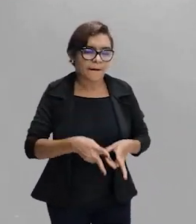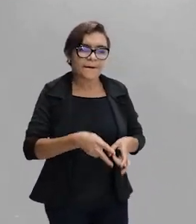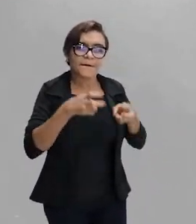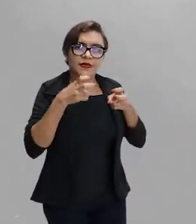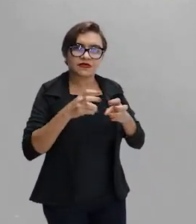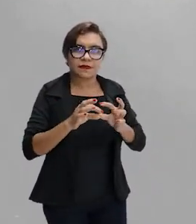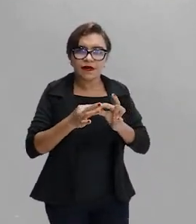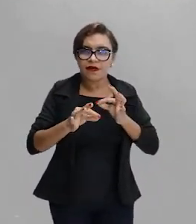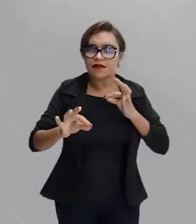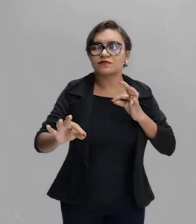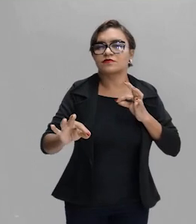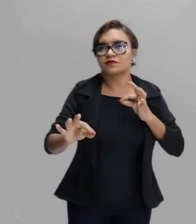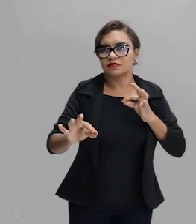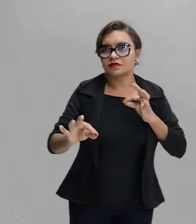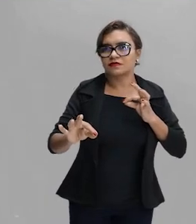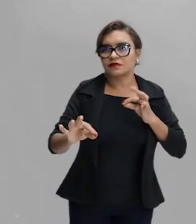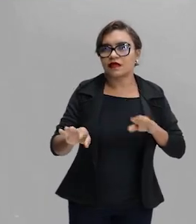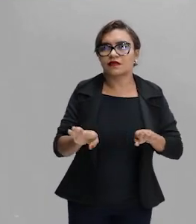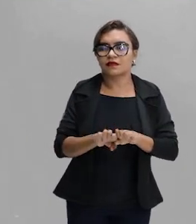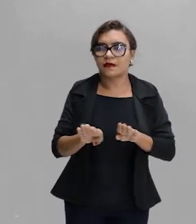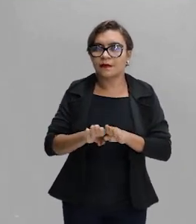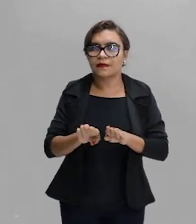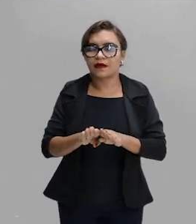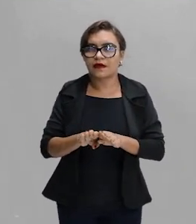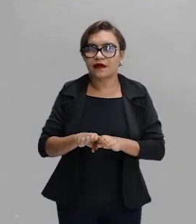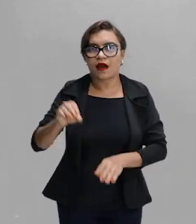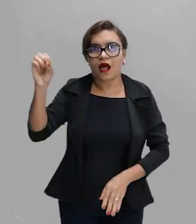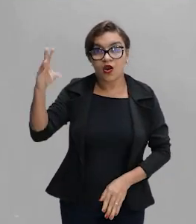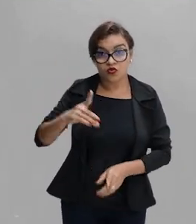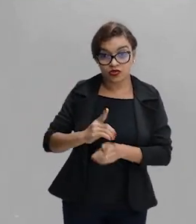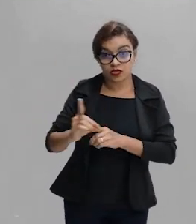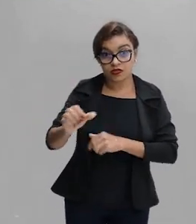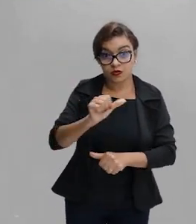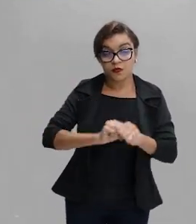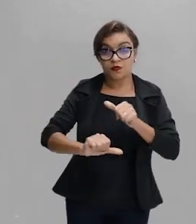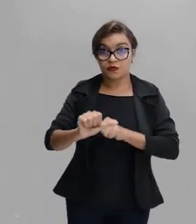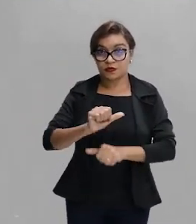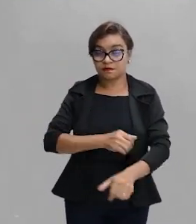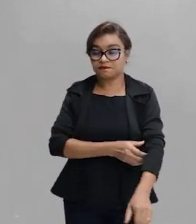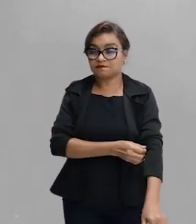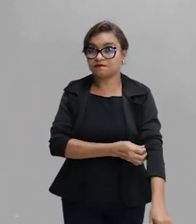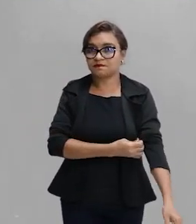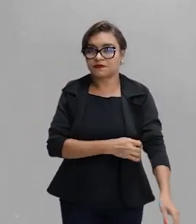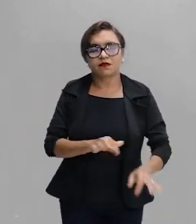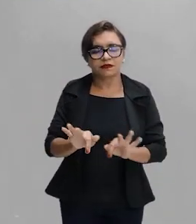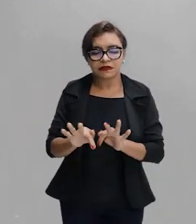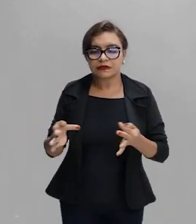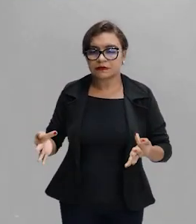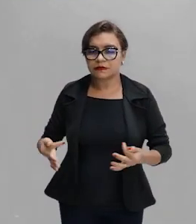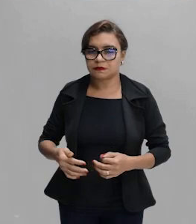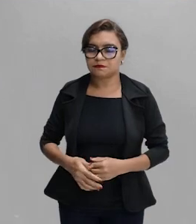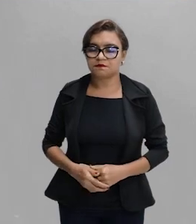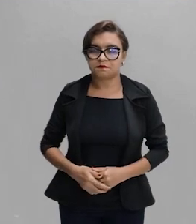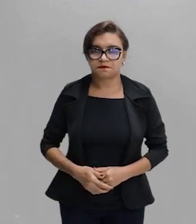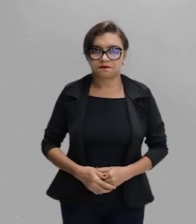questão de distâncias e dos índices de refração. Ok? Então, muito simples, né?